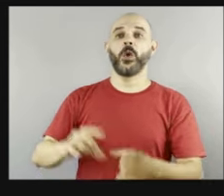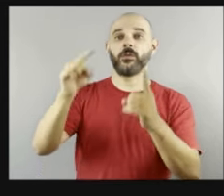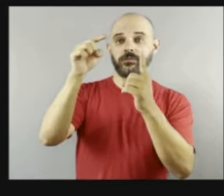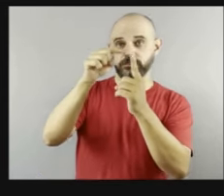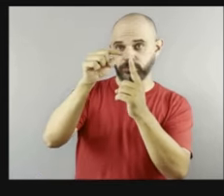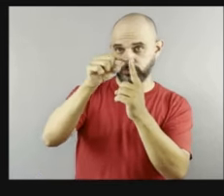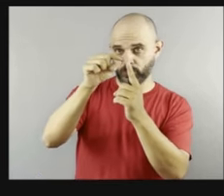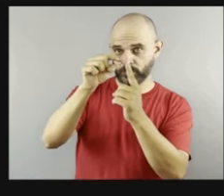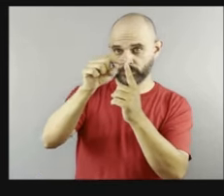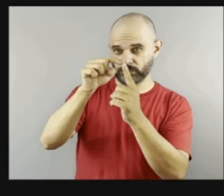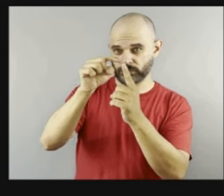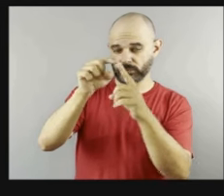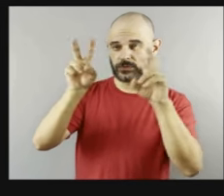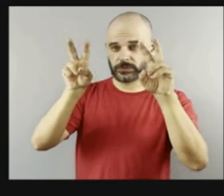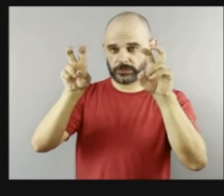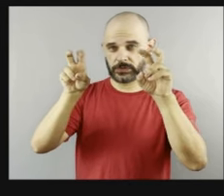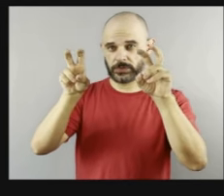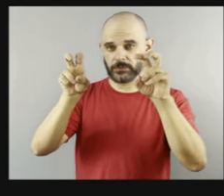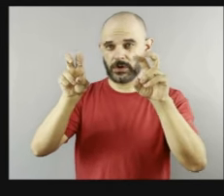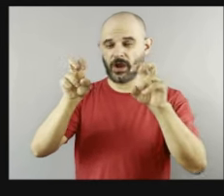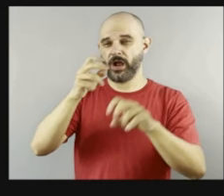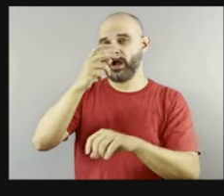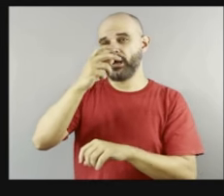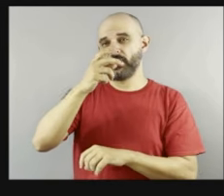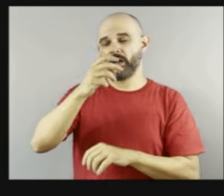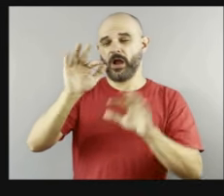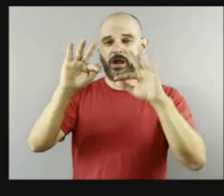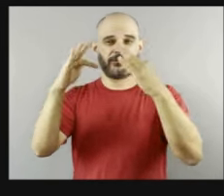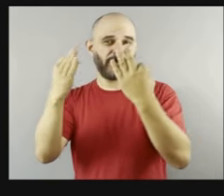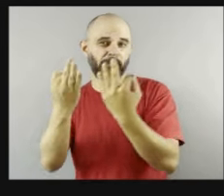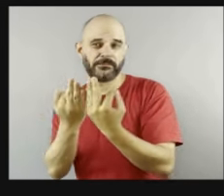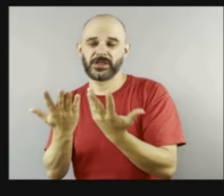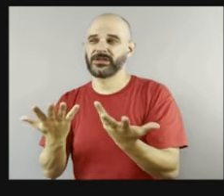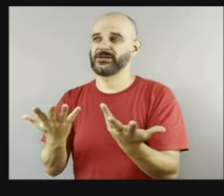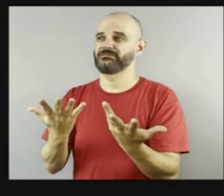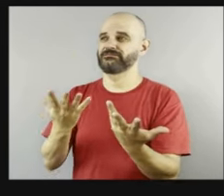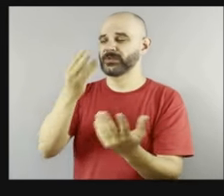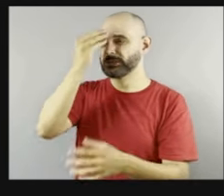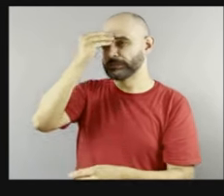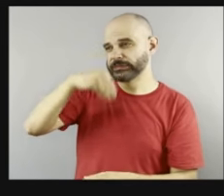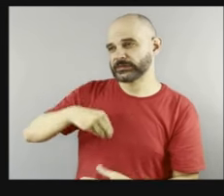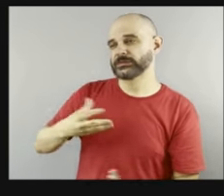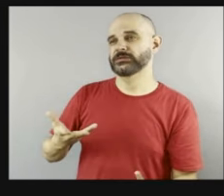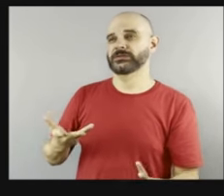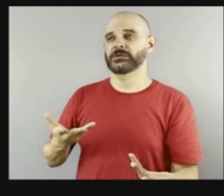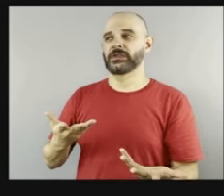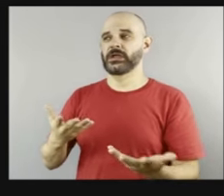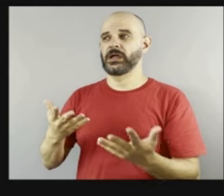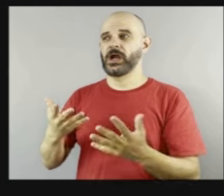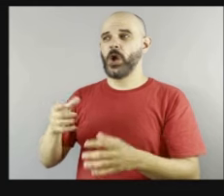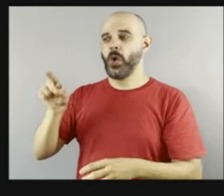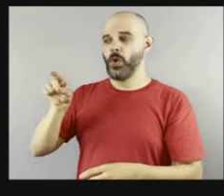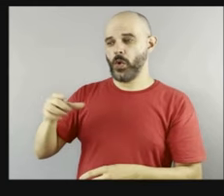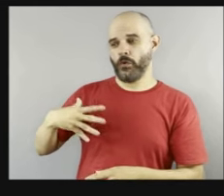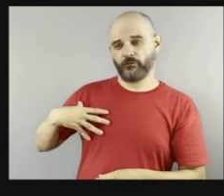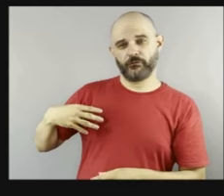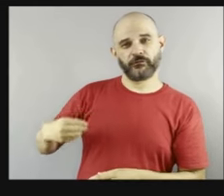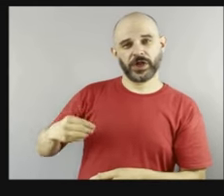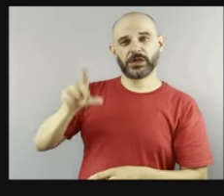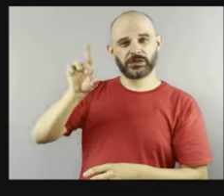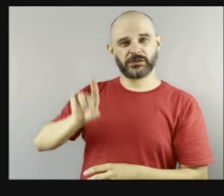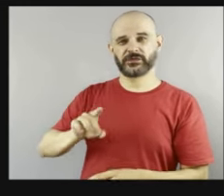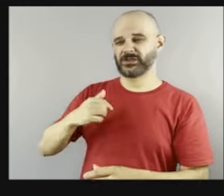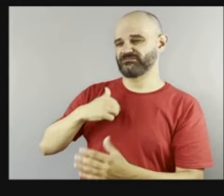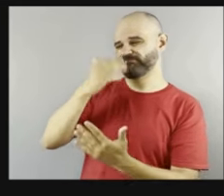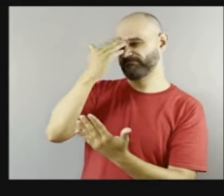acreditarem nos seus filhos com deficiência. Pasme ou não, Maria Alice, é a forma que